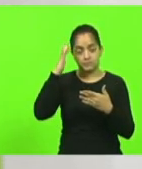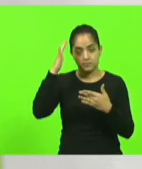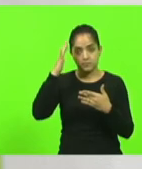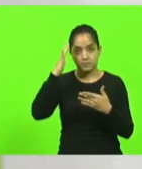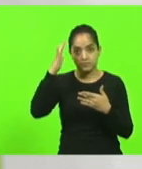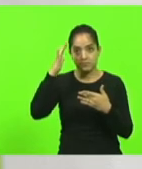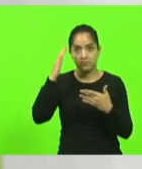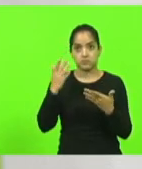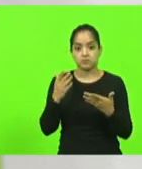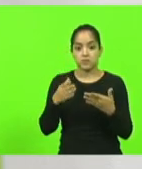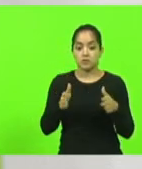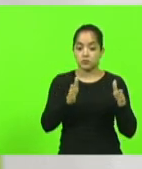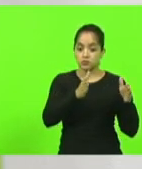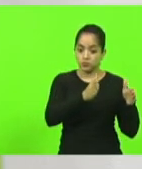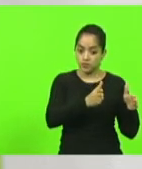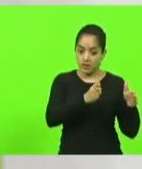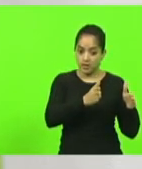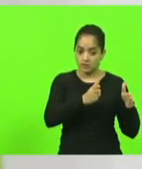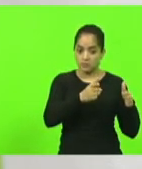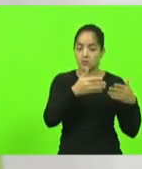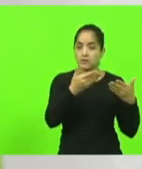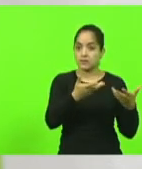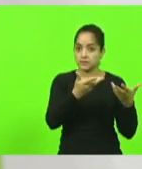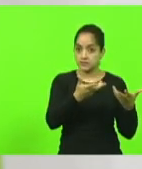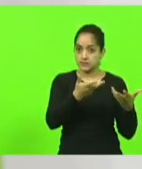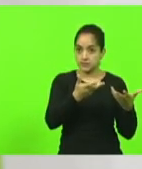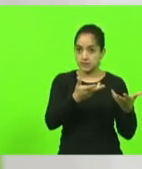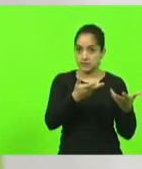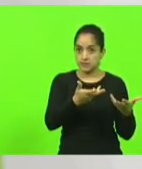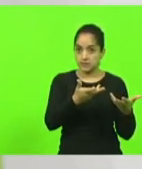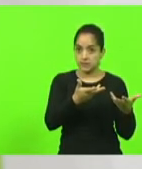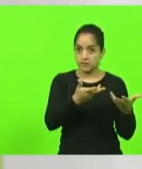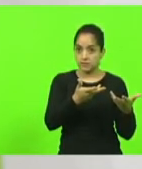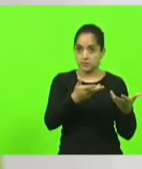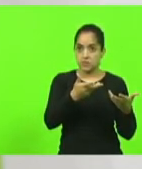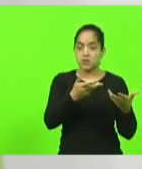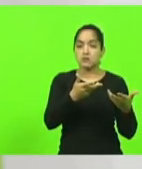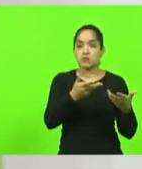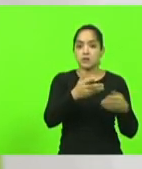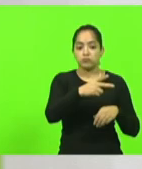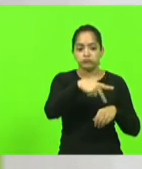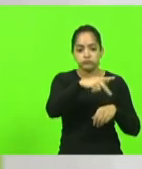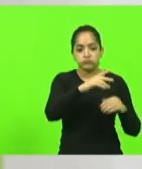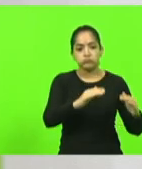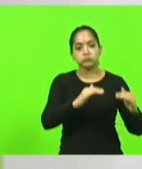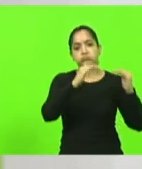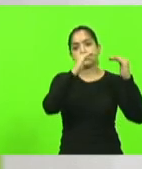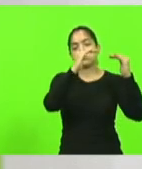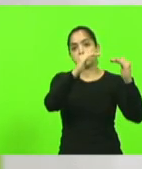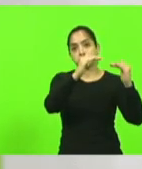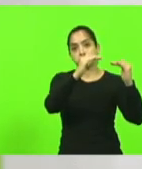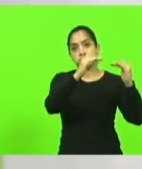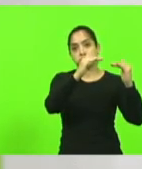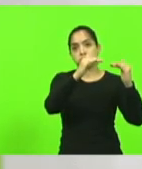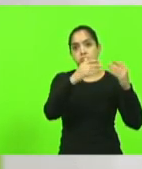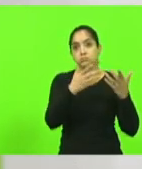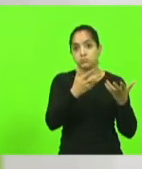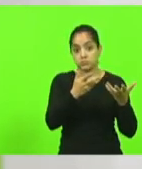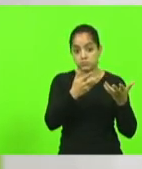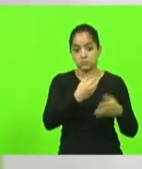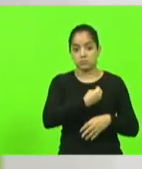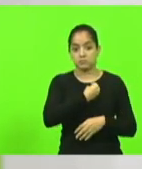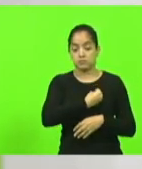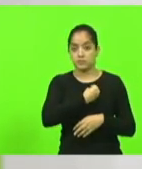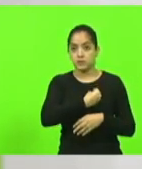De um lado, aqueles que querem uma nação soberana, aqueles que querem viver